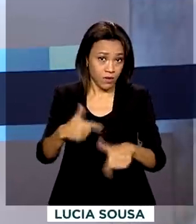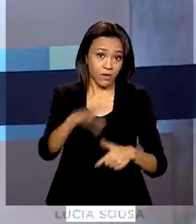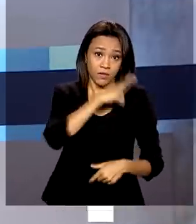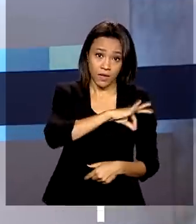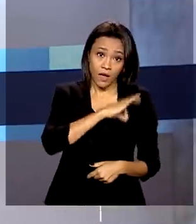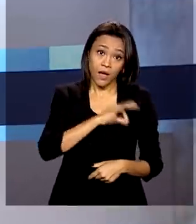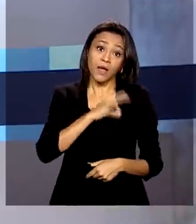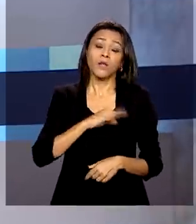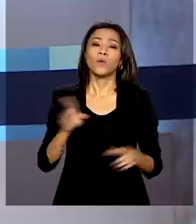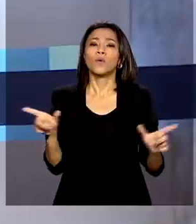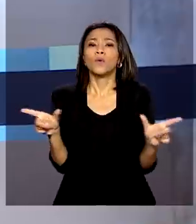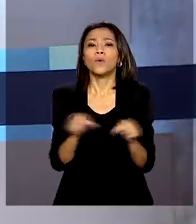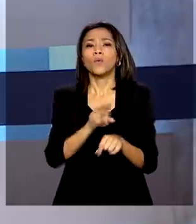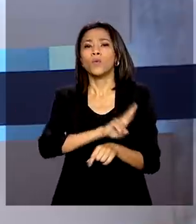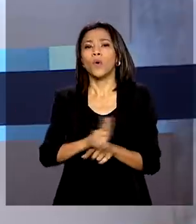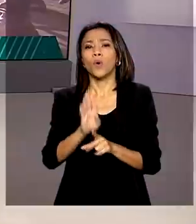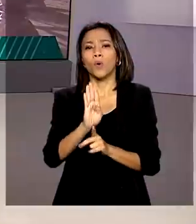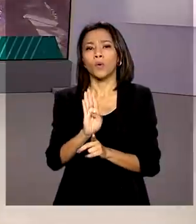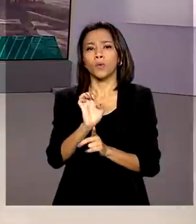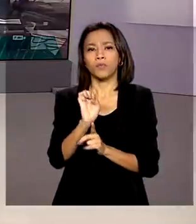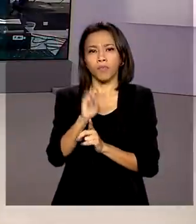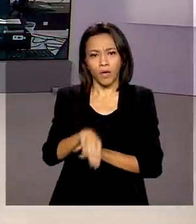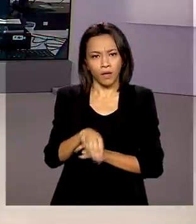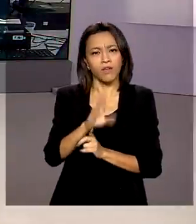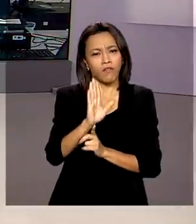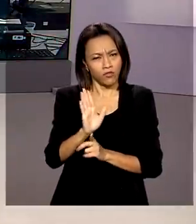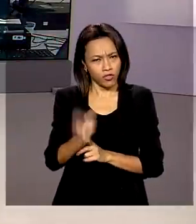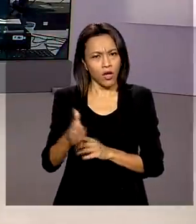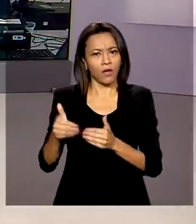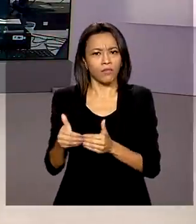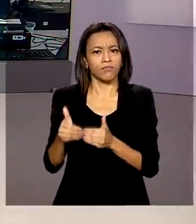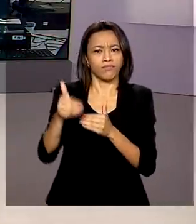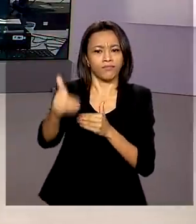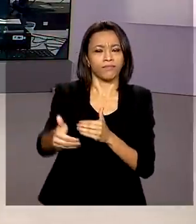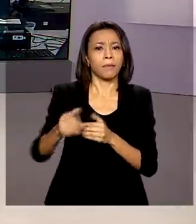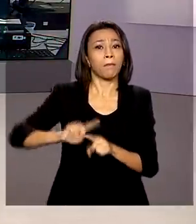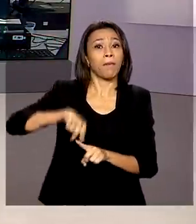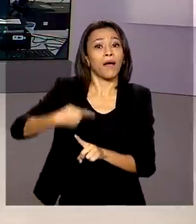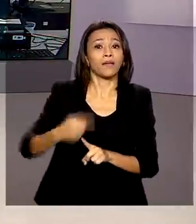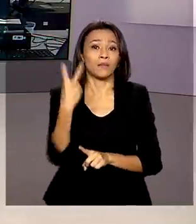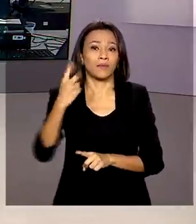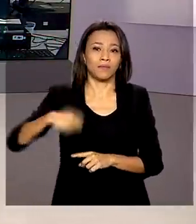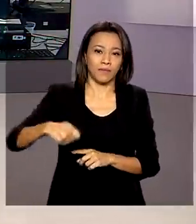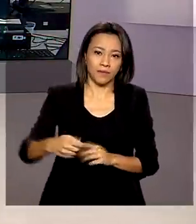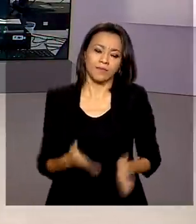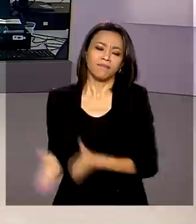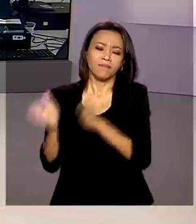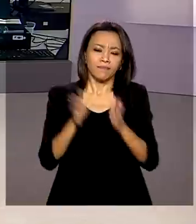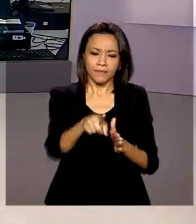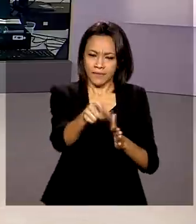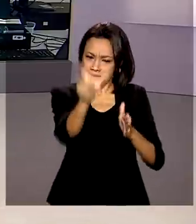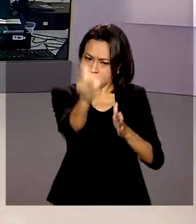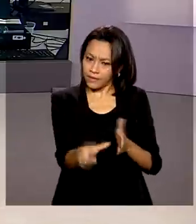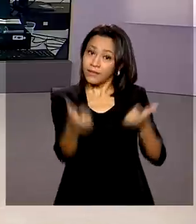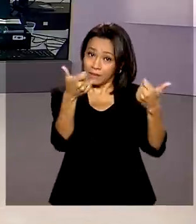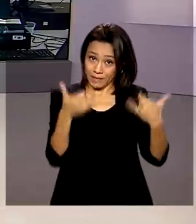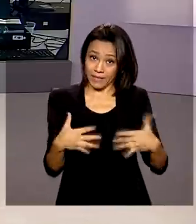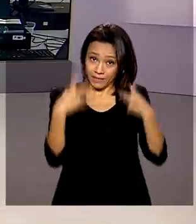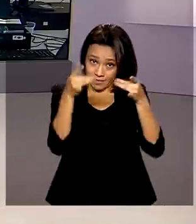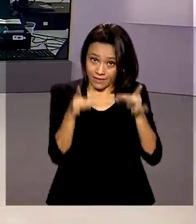prorrogado por mais 60 dias. Vamos ao Rio de Janeiro. Igor Santos traz os detalhes para a gente ao vivo. Bom dia, Igor.